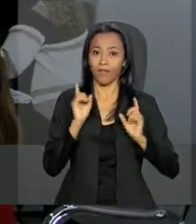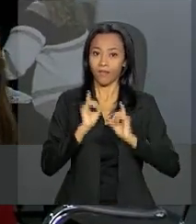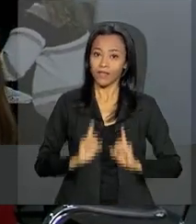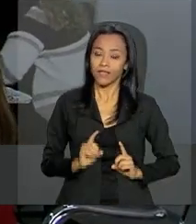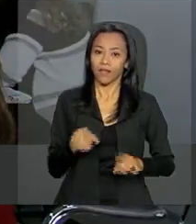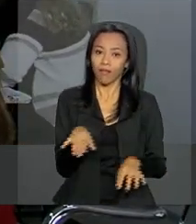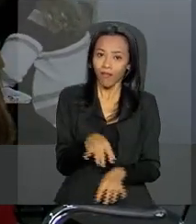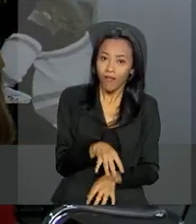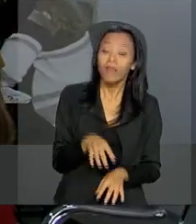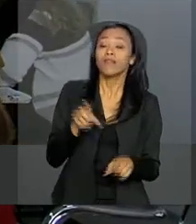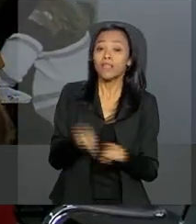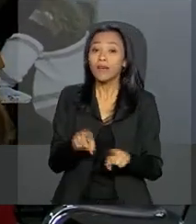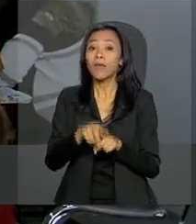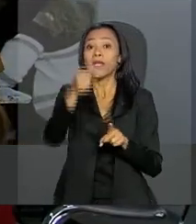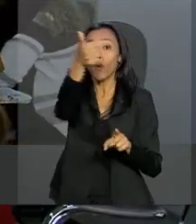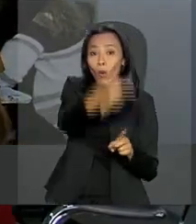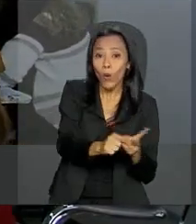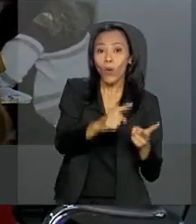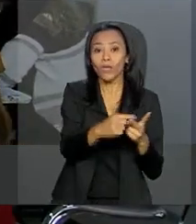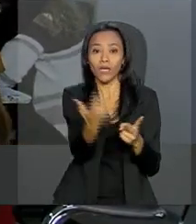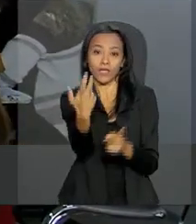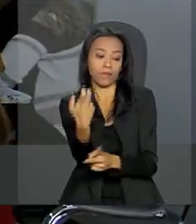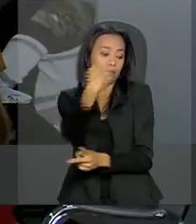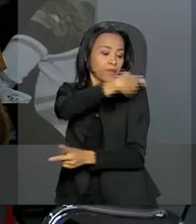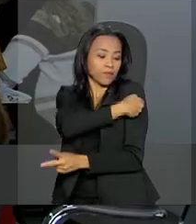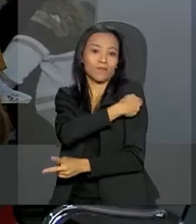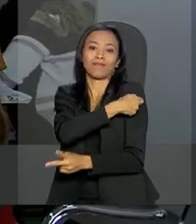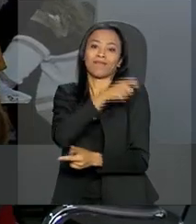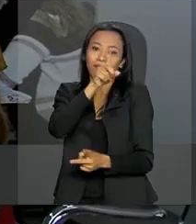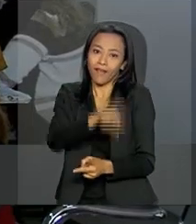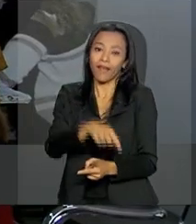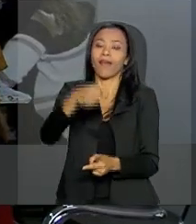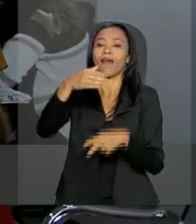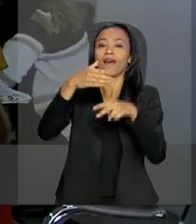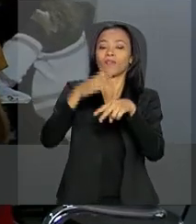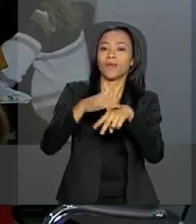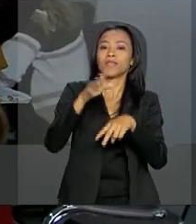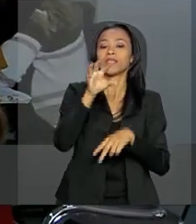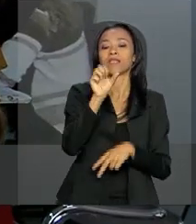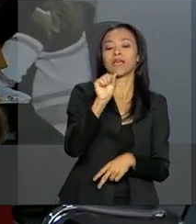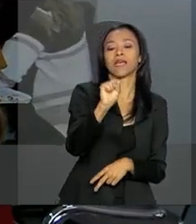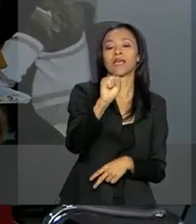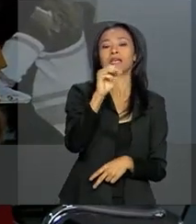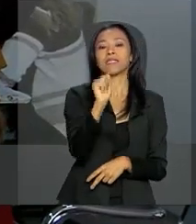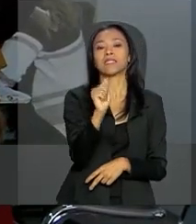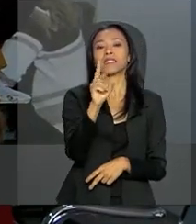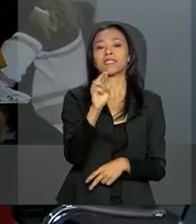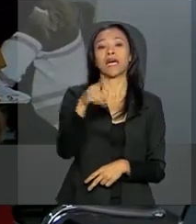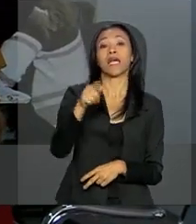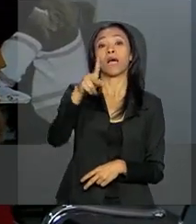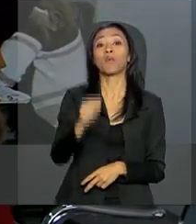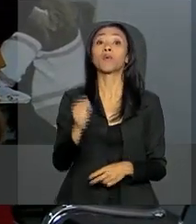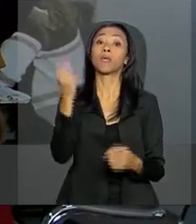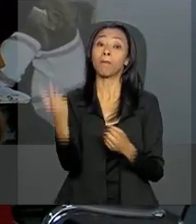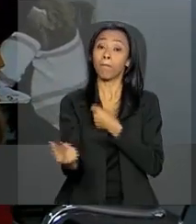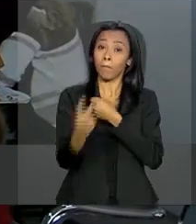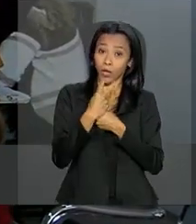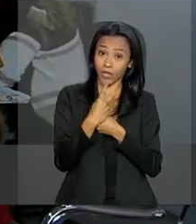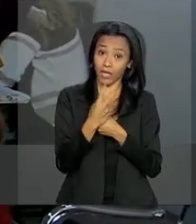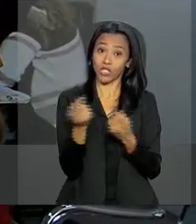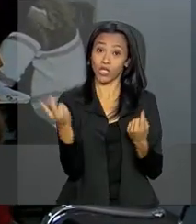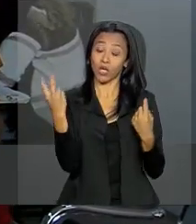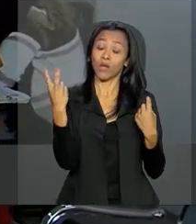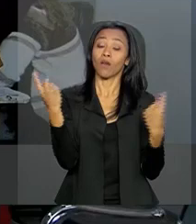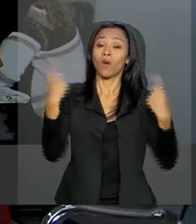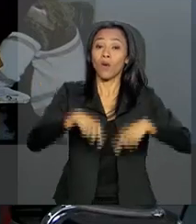injetável da vacina contra o sarampo, que protege também contra a rubeula e a cachumba. Essa campanha